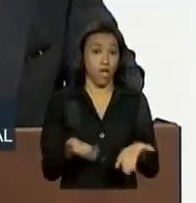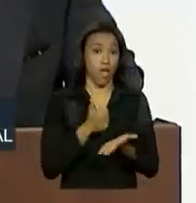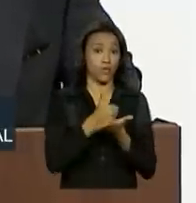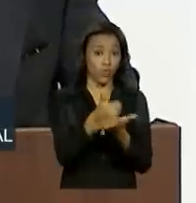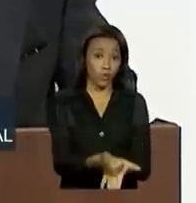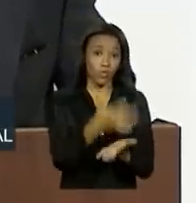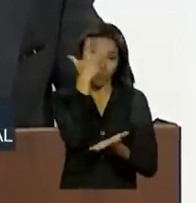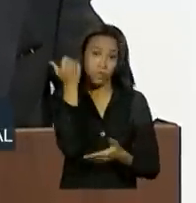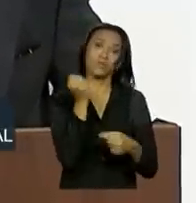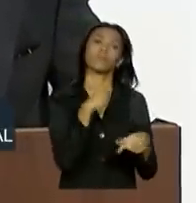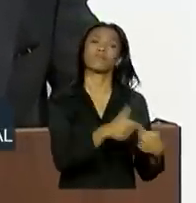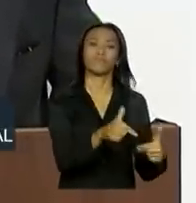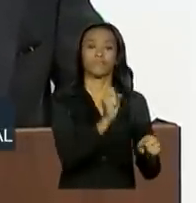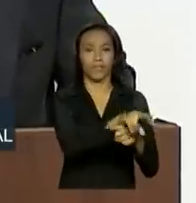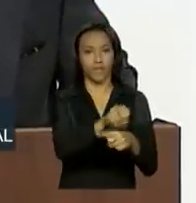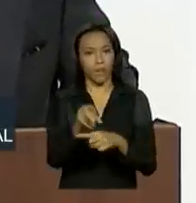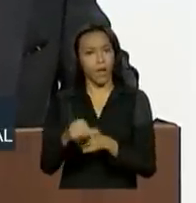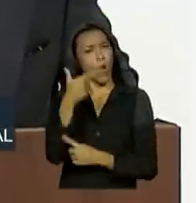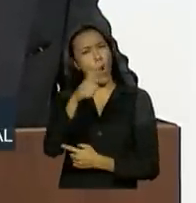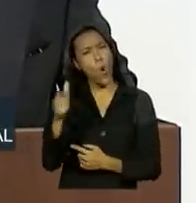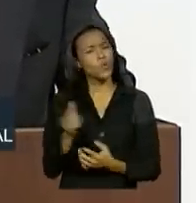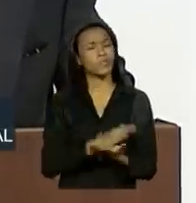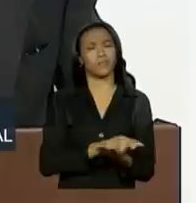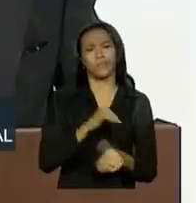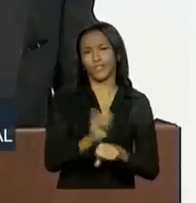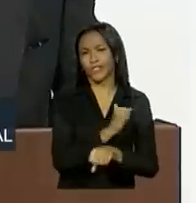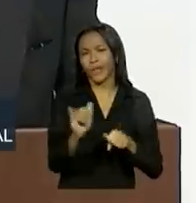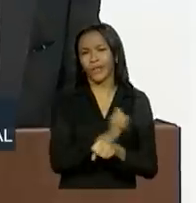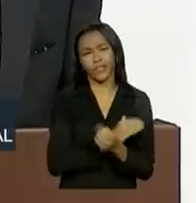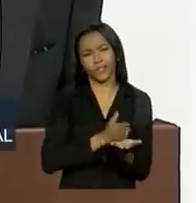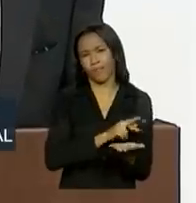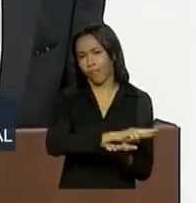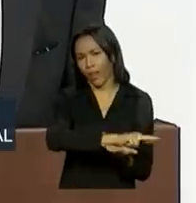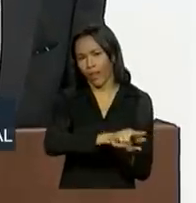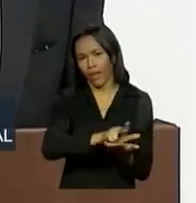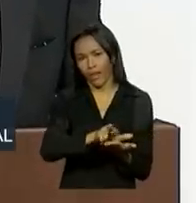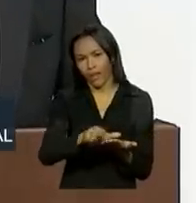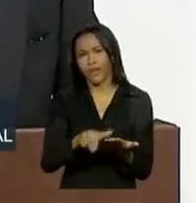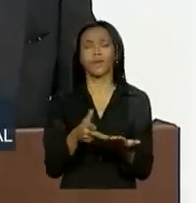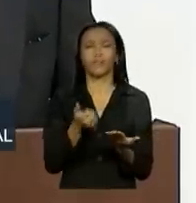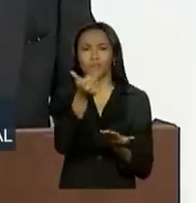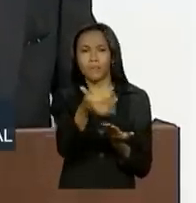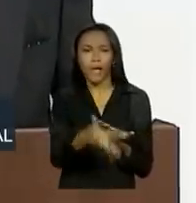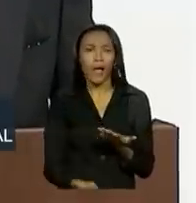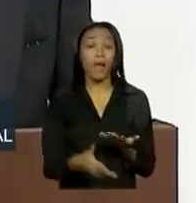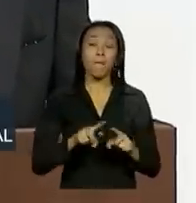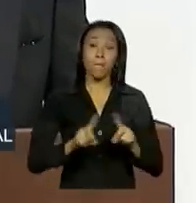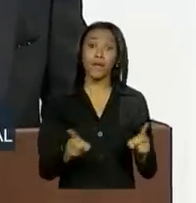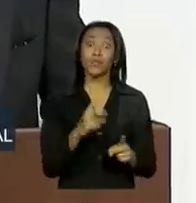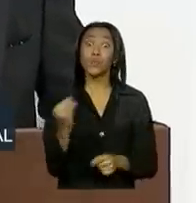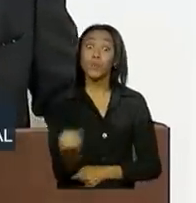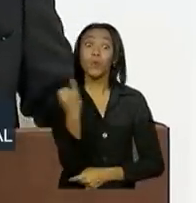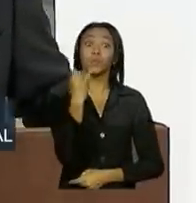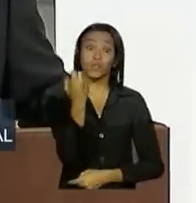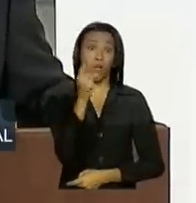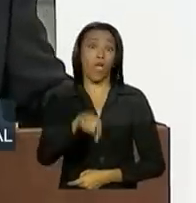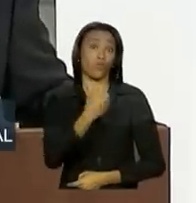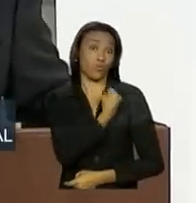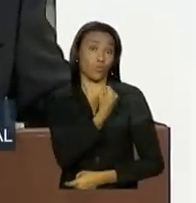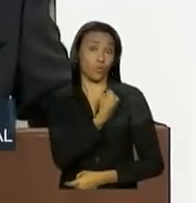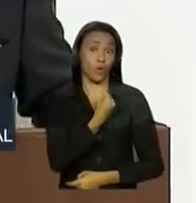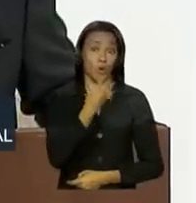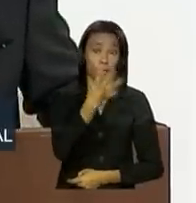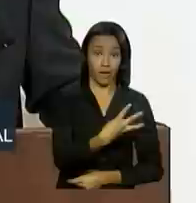trabalhadores. Outras medidas aí que eu não vou me deter, mas o importante é o número. 43